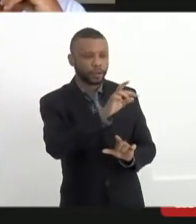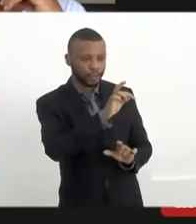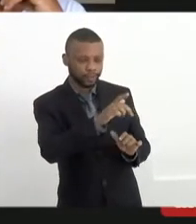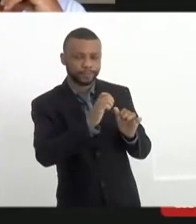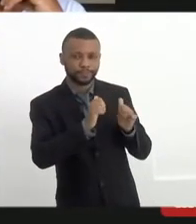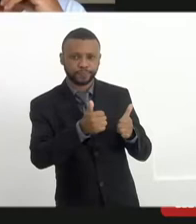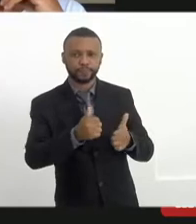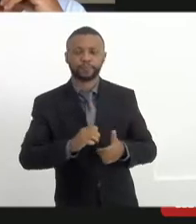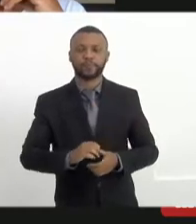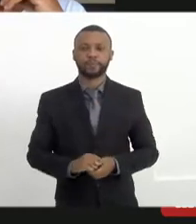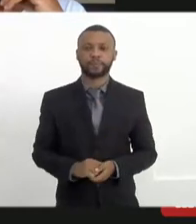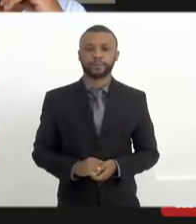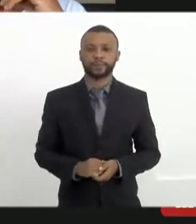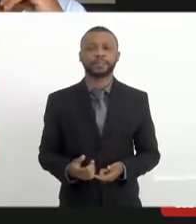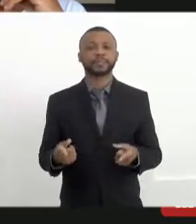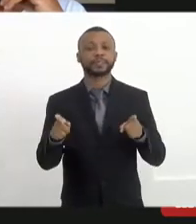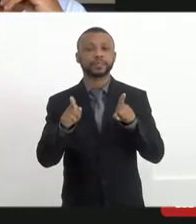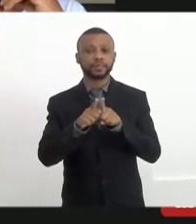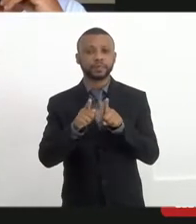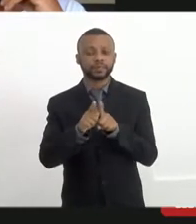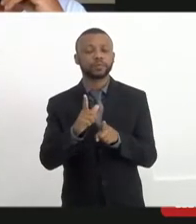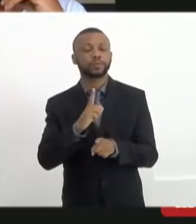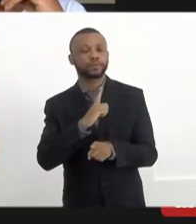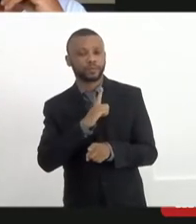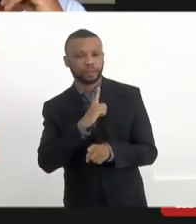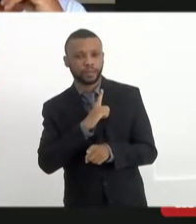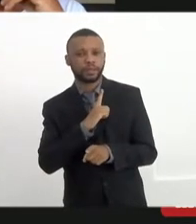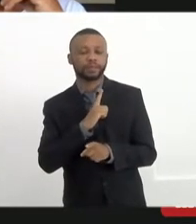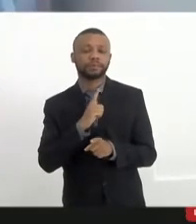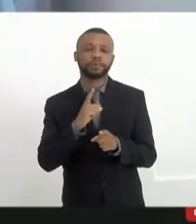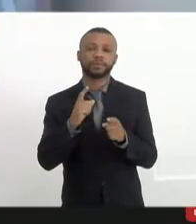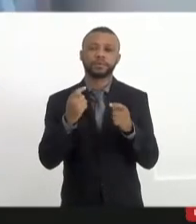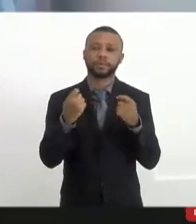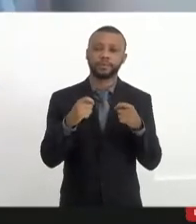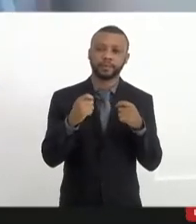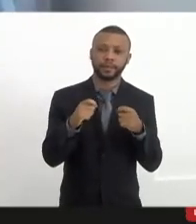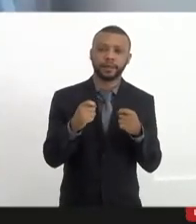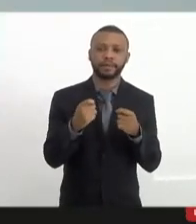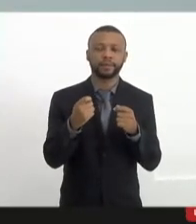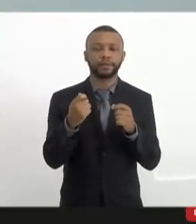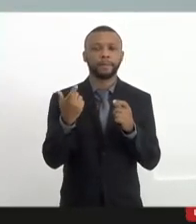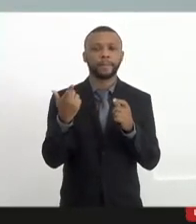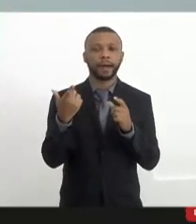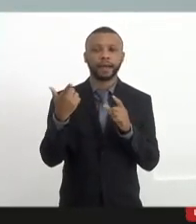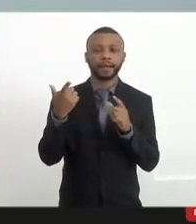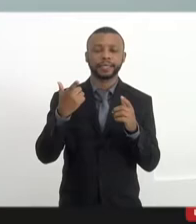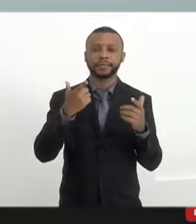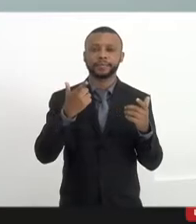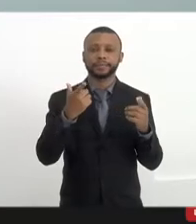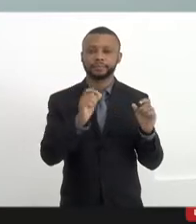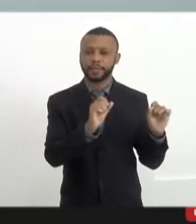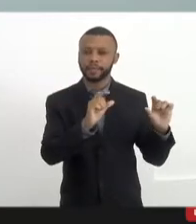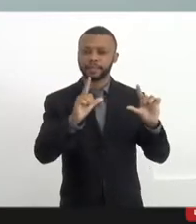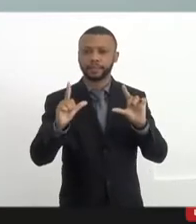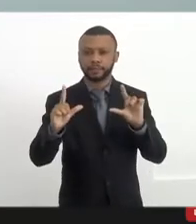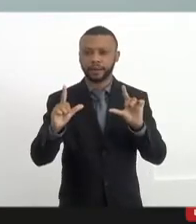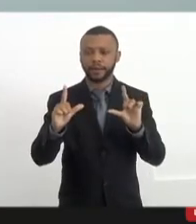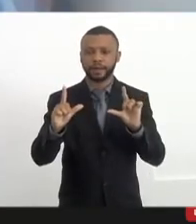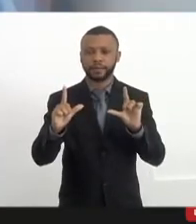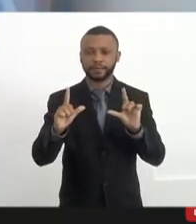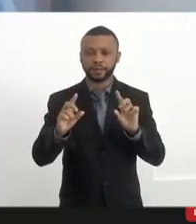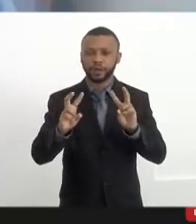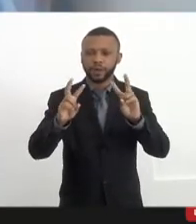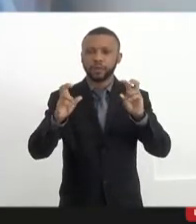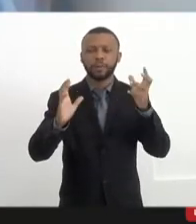é o Guilhom também tem o que fazer o mais cedo possível. aqui. Então, André... Um zoom sobre o clima.